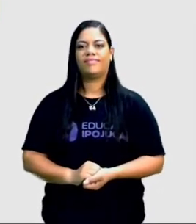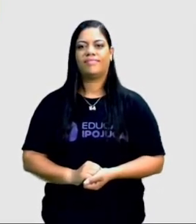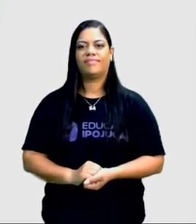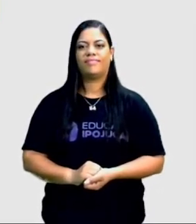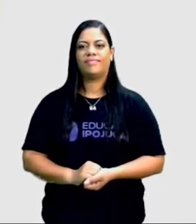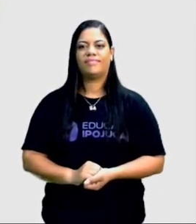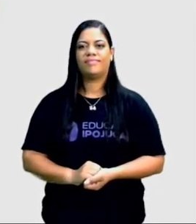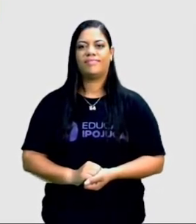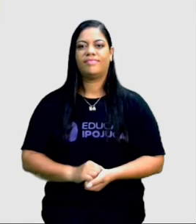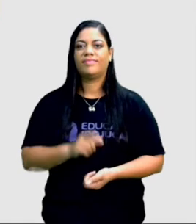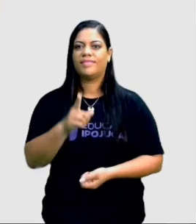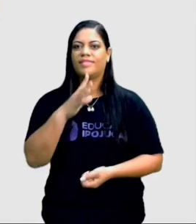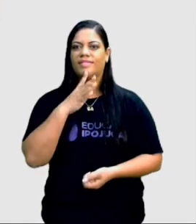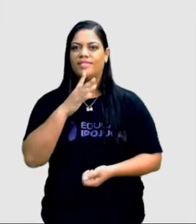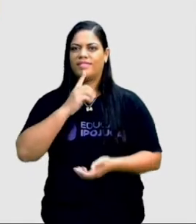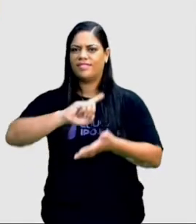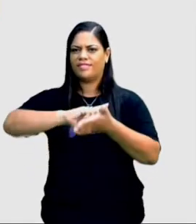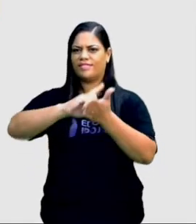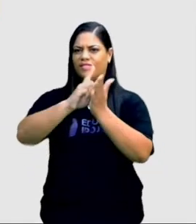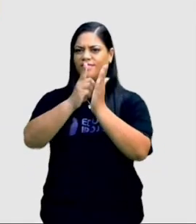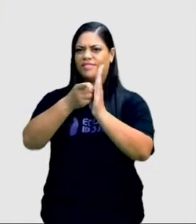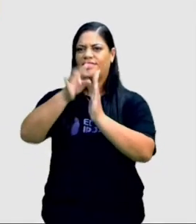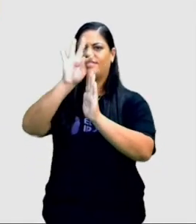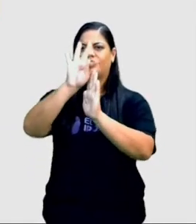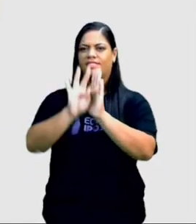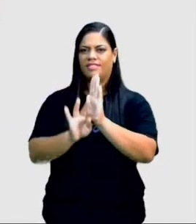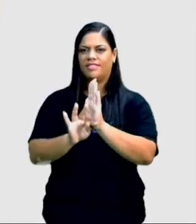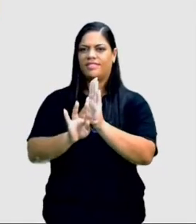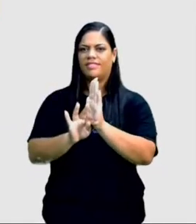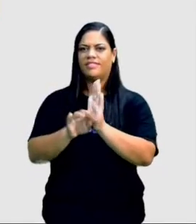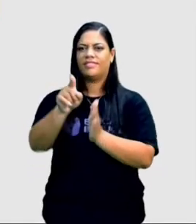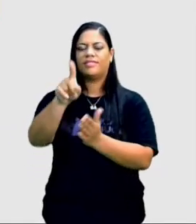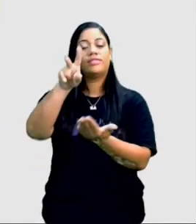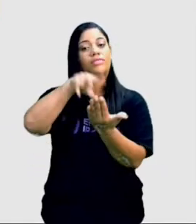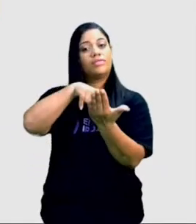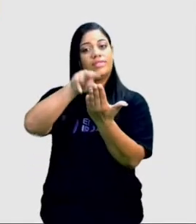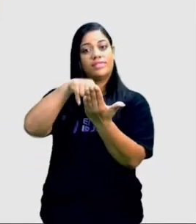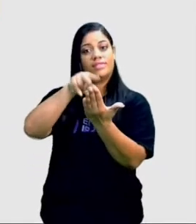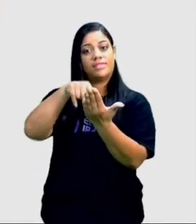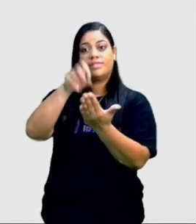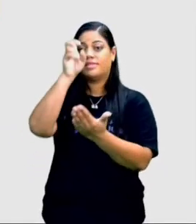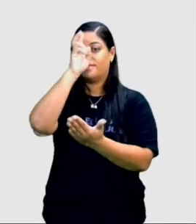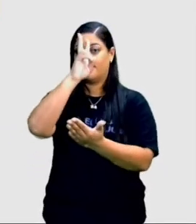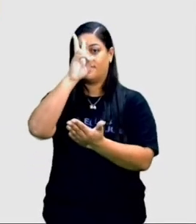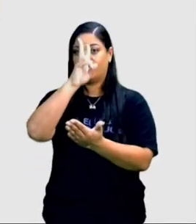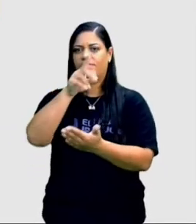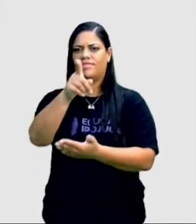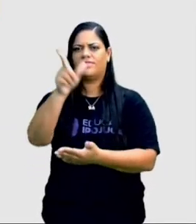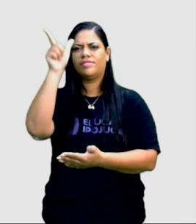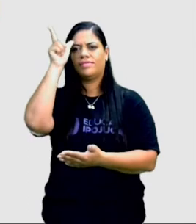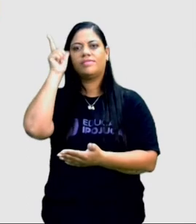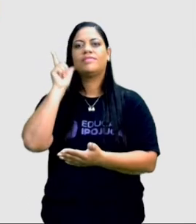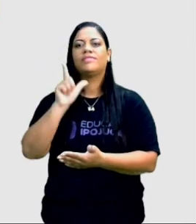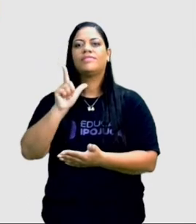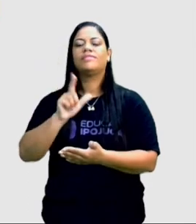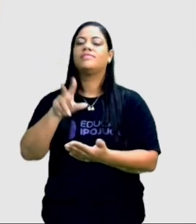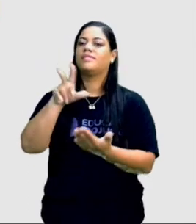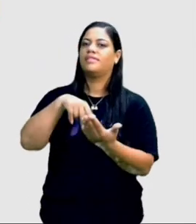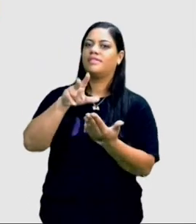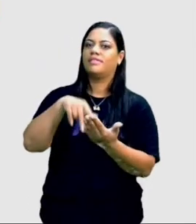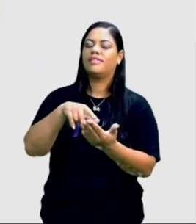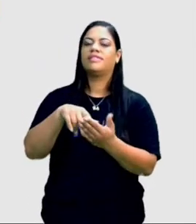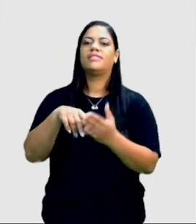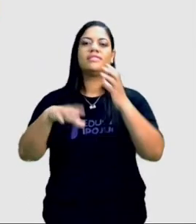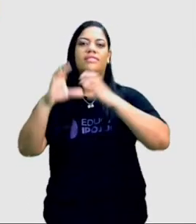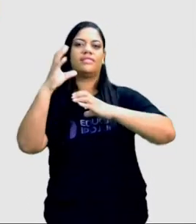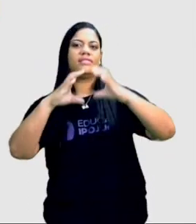Você conhece esse gênero textual? Quando você lê as historinhas, você consegue ver se é uma cantiga, se é uma